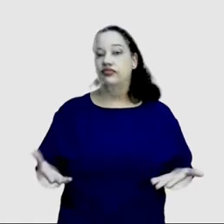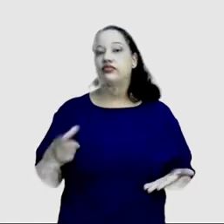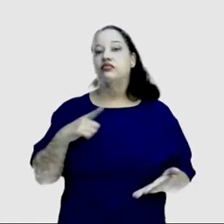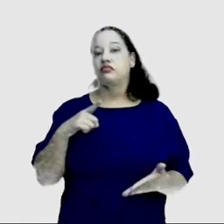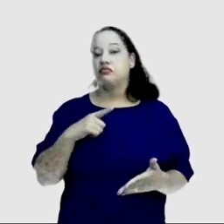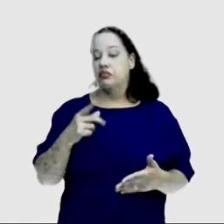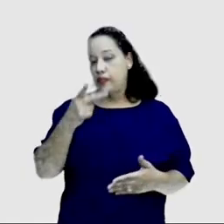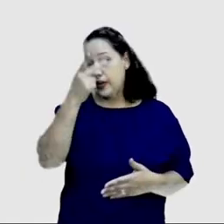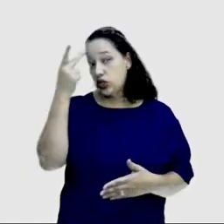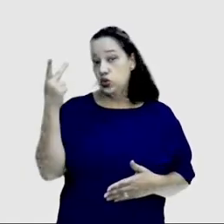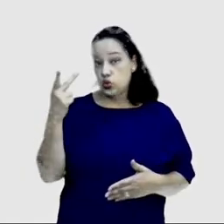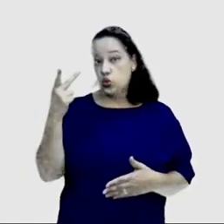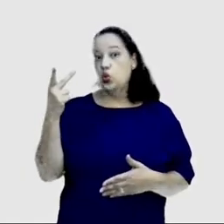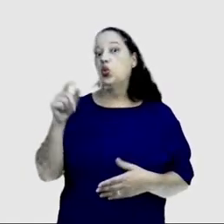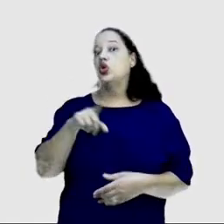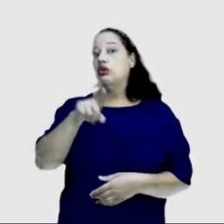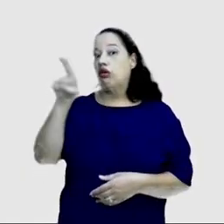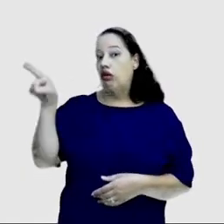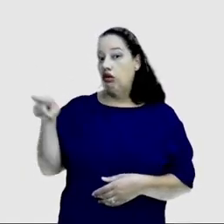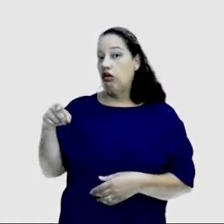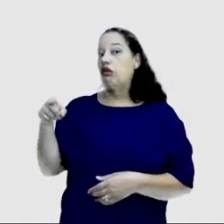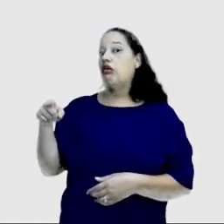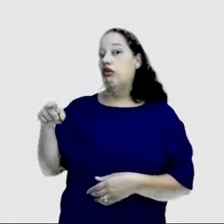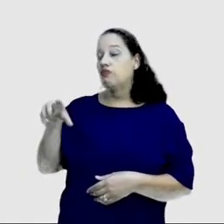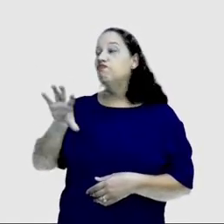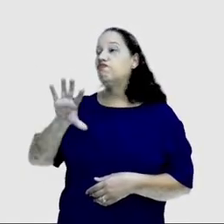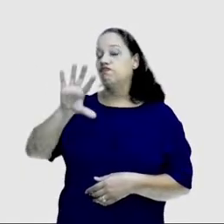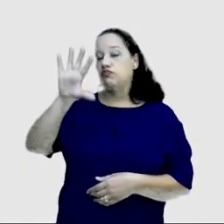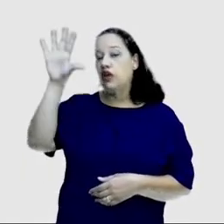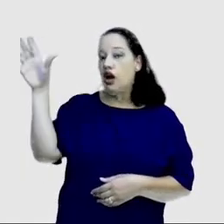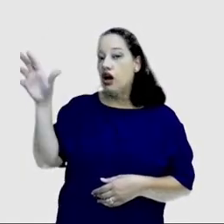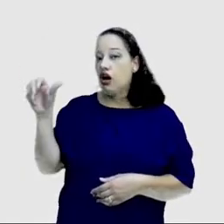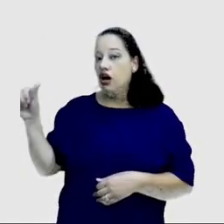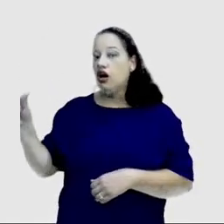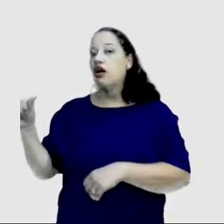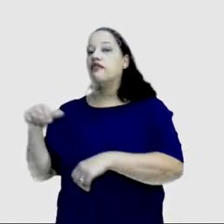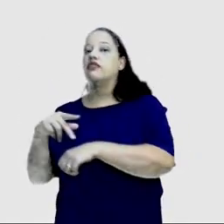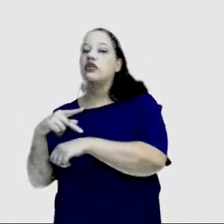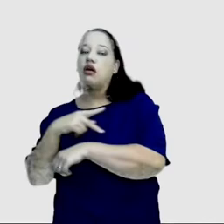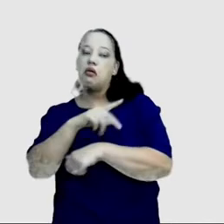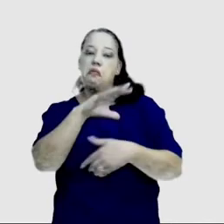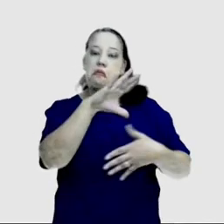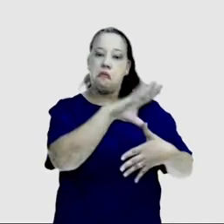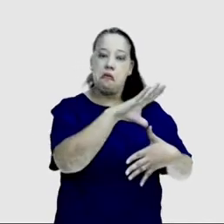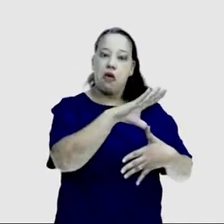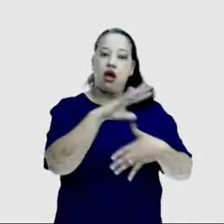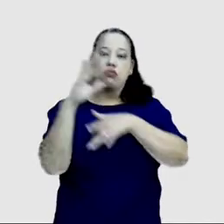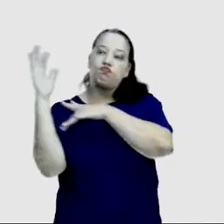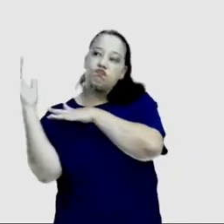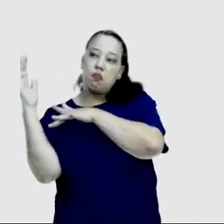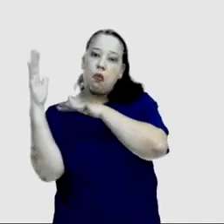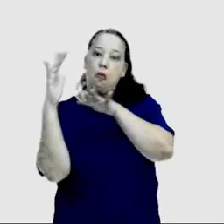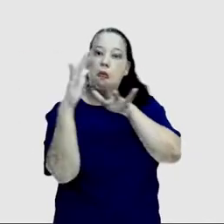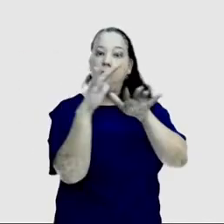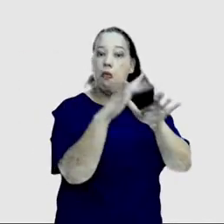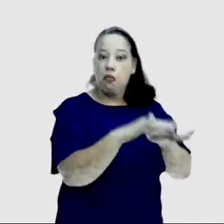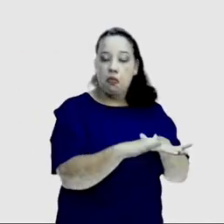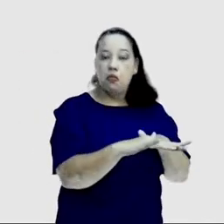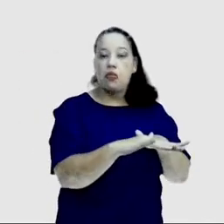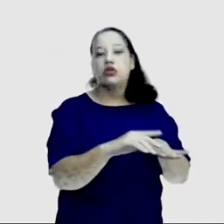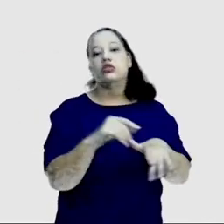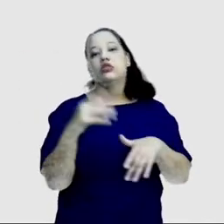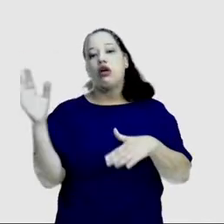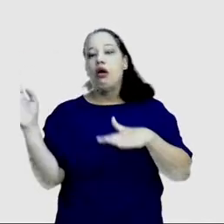de saída de outros continentes para vir para a exploração das Américas, e que todo esse processo de